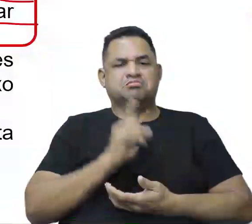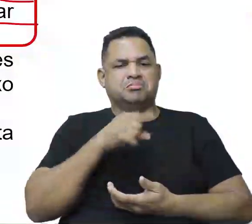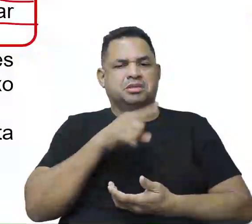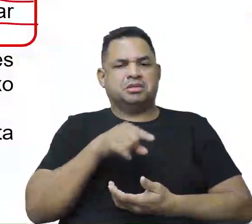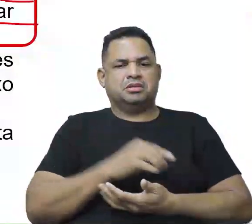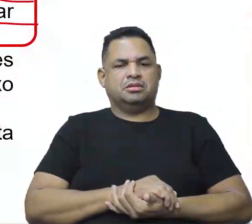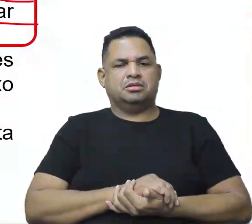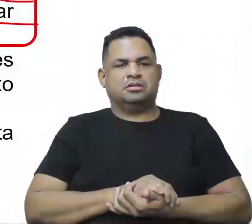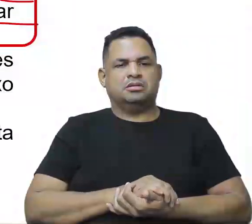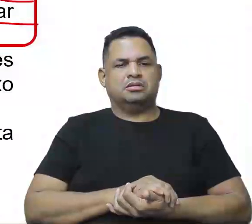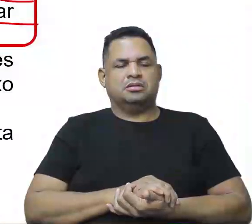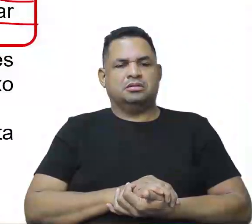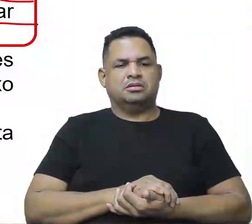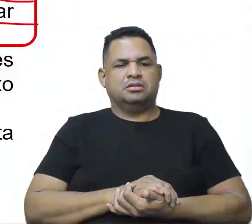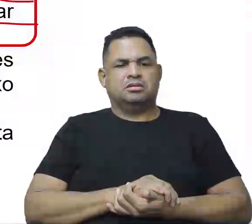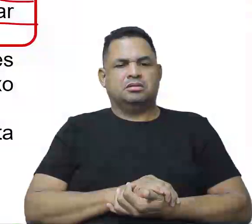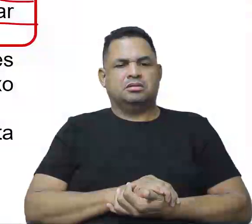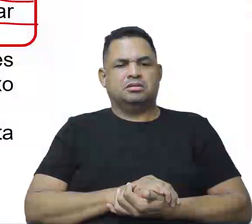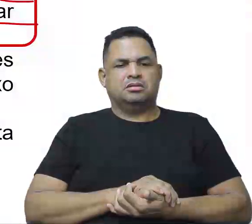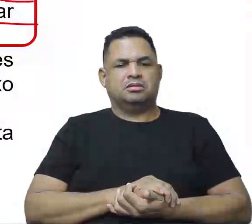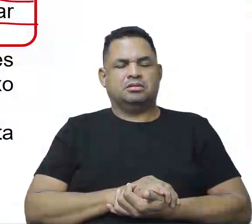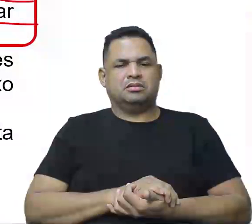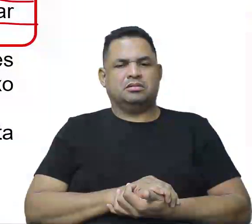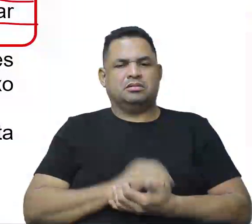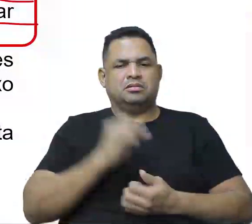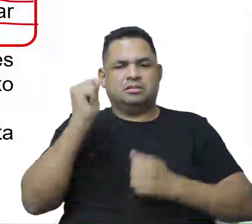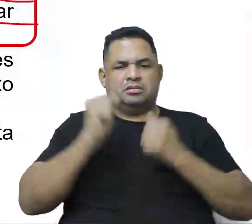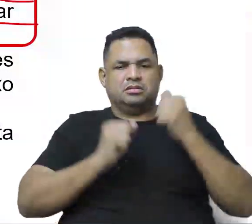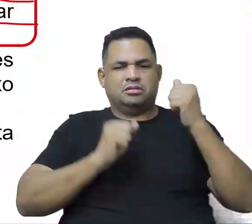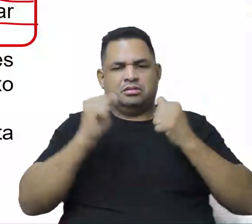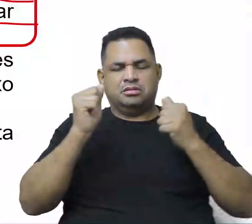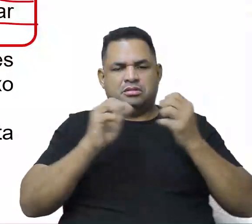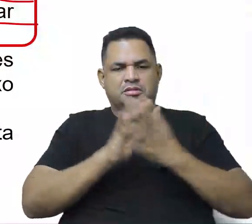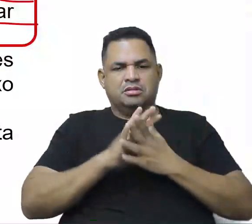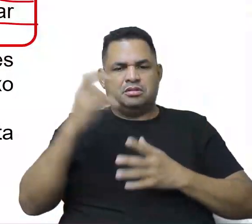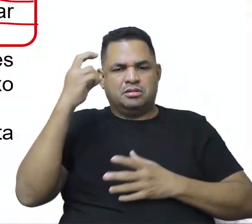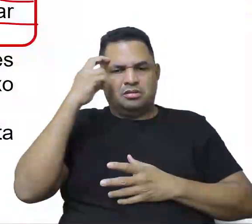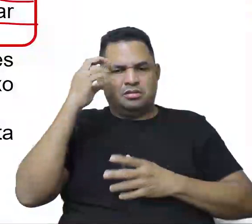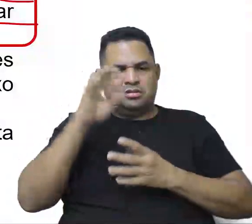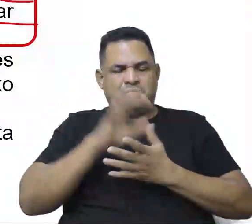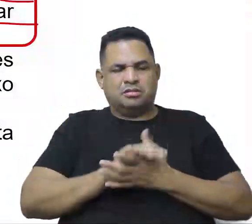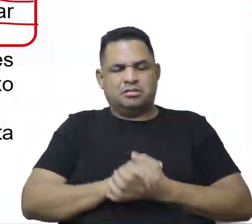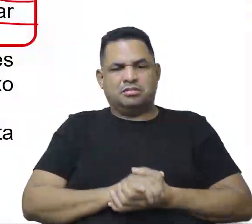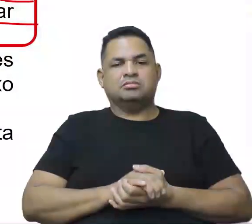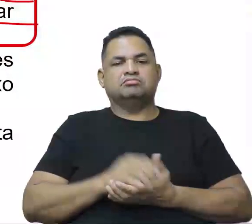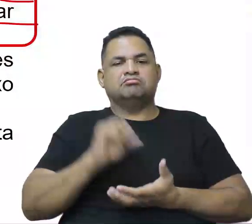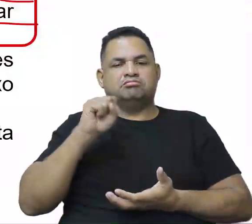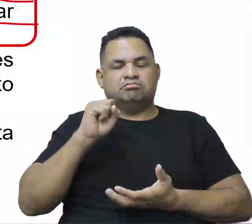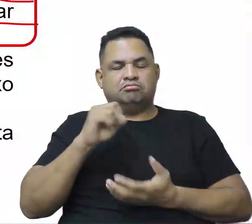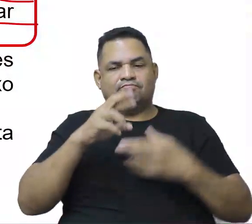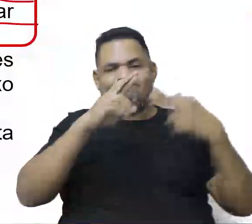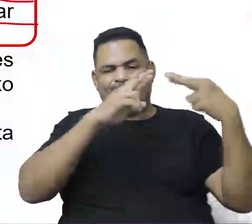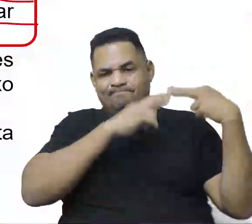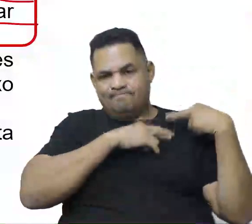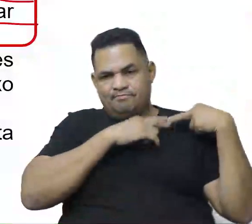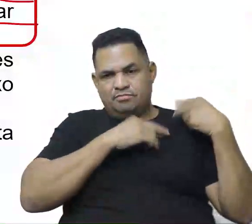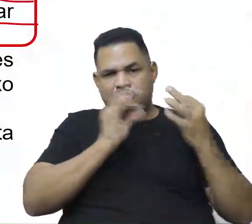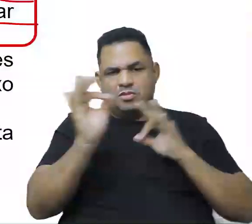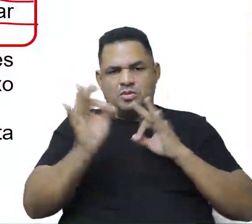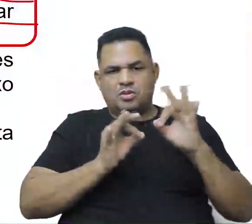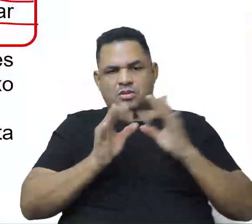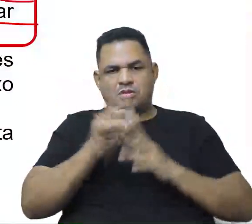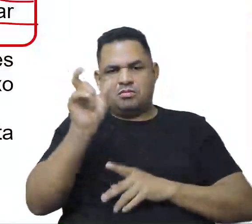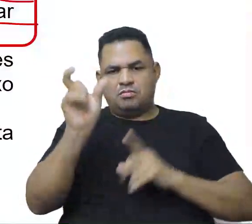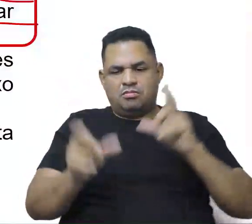mesmo. Pronto. A cultura, a indústria cultural, sim, é responsável por criar